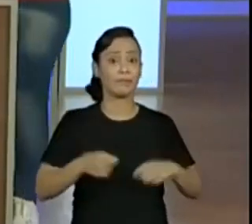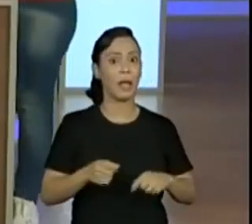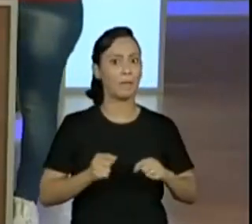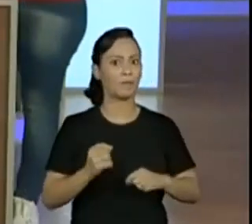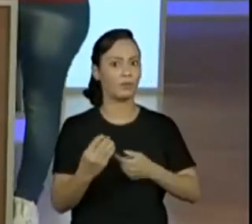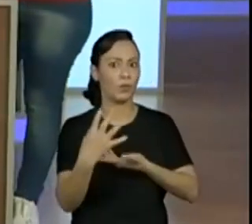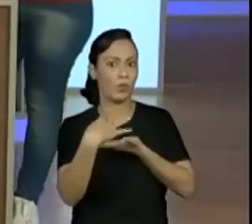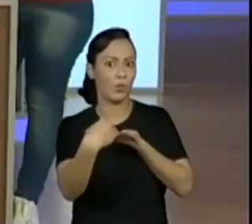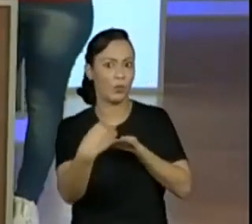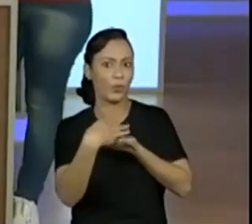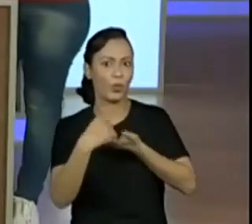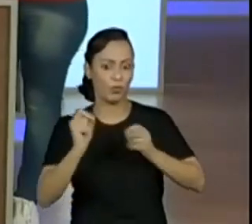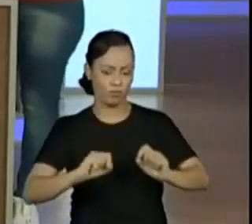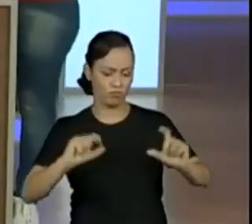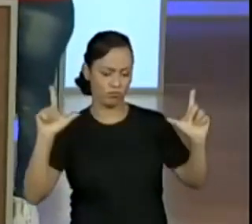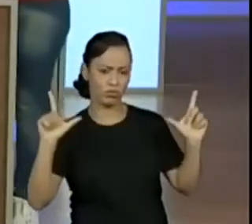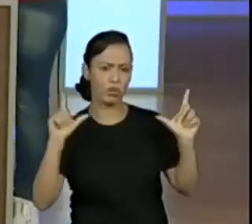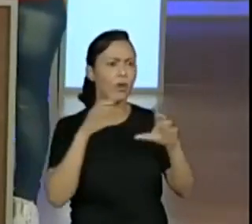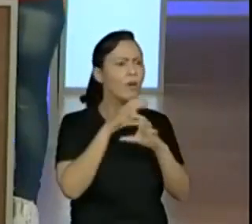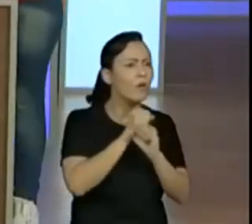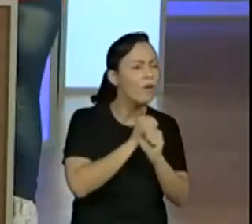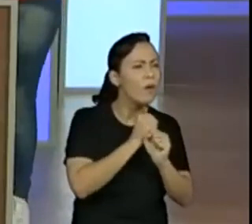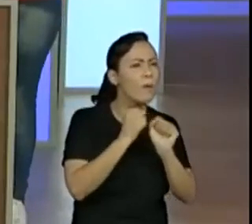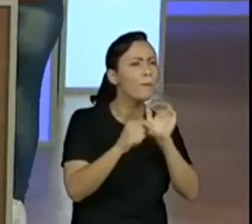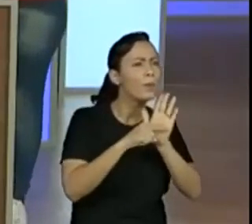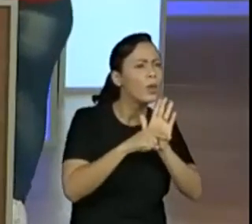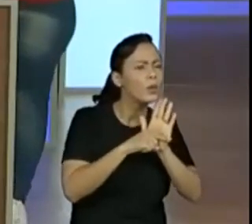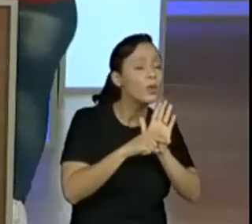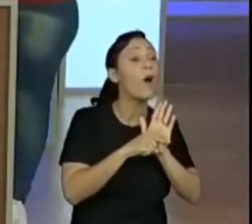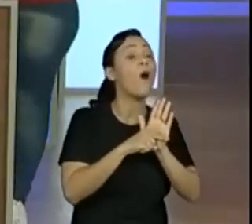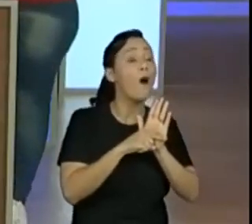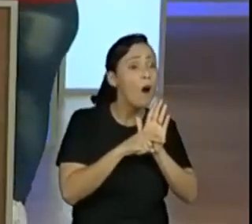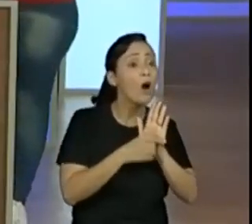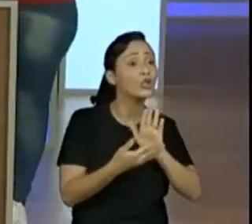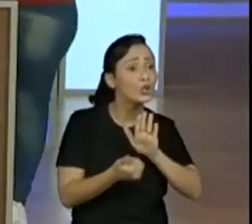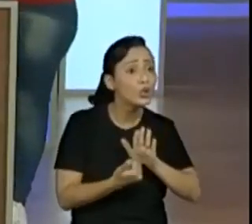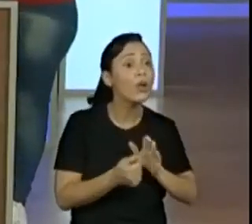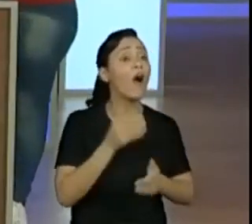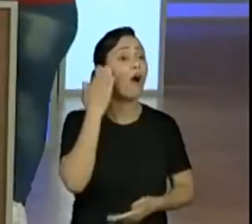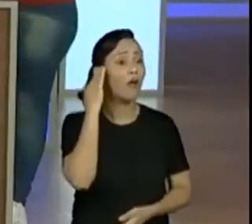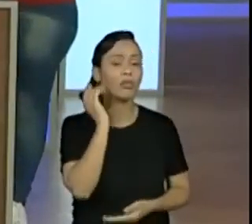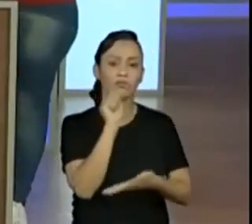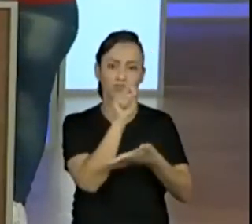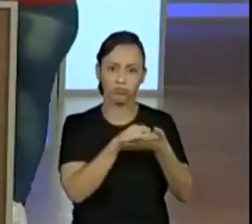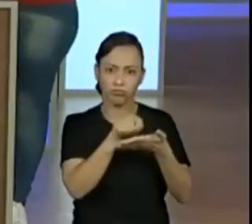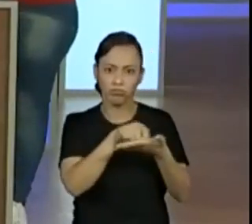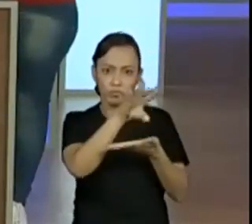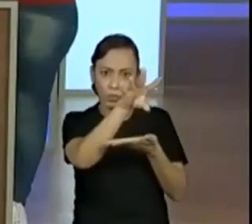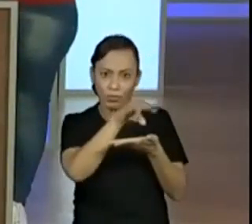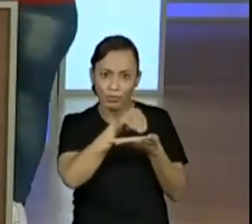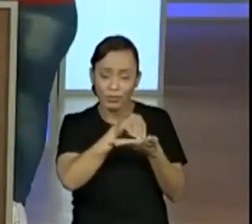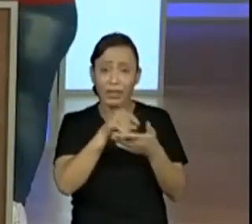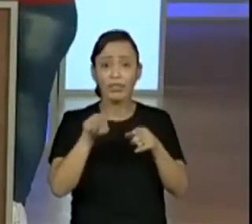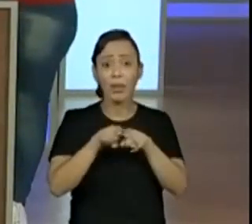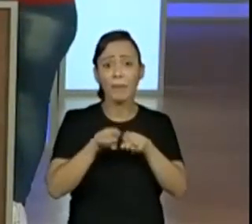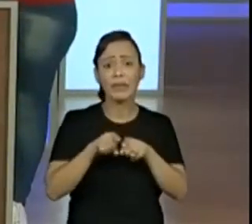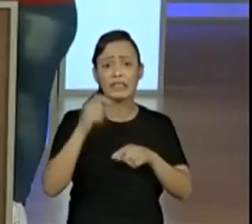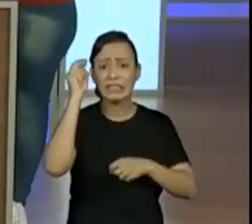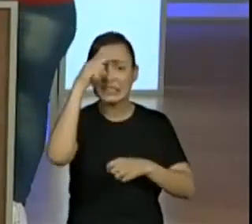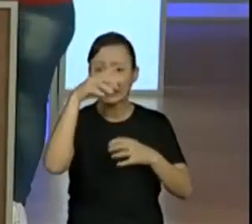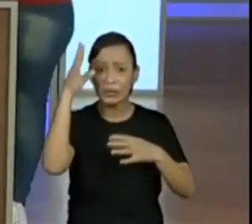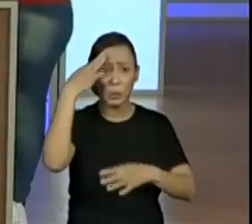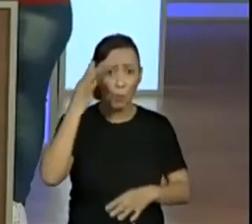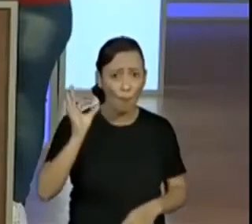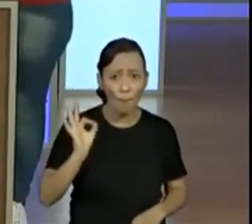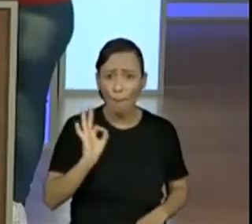aqui, para fazer as continhas, para contar, aquela coisa ali do quadro, não é? Essa parte mais difícil, deixa para o seu professor e